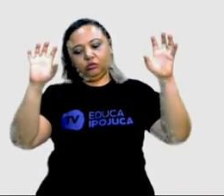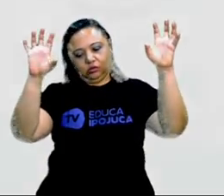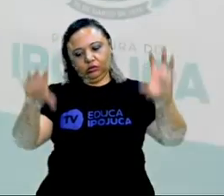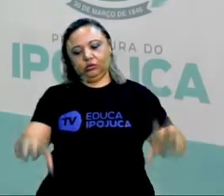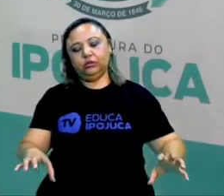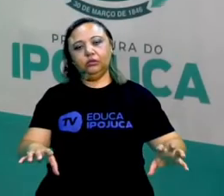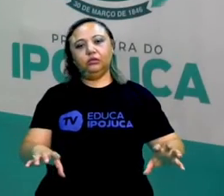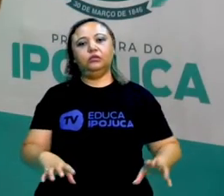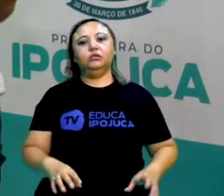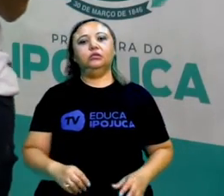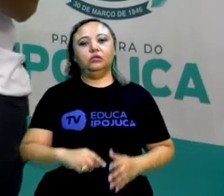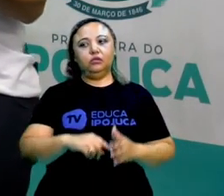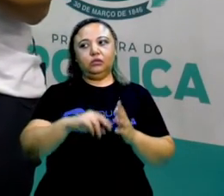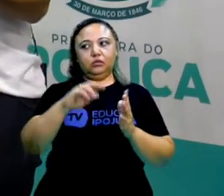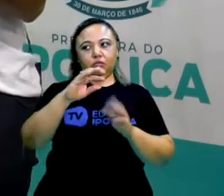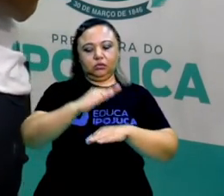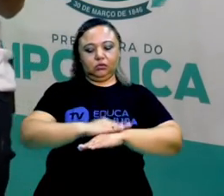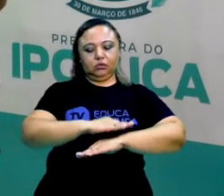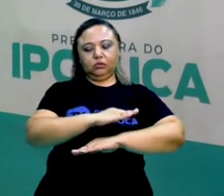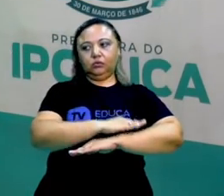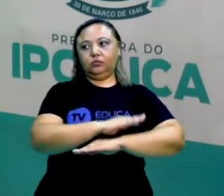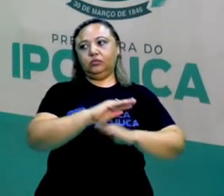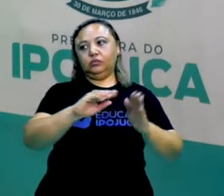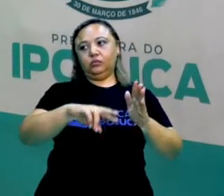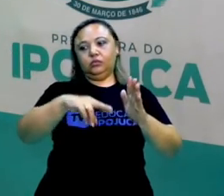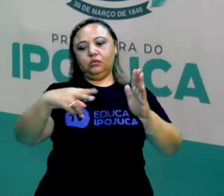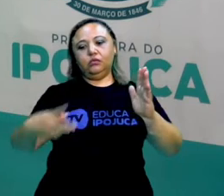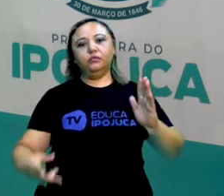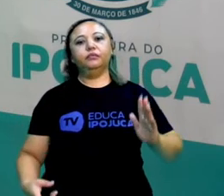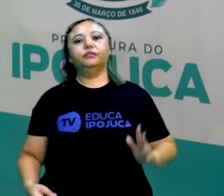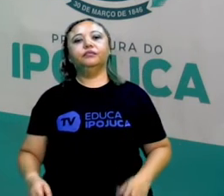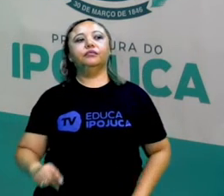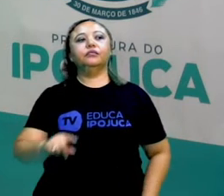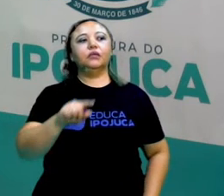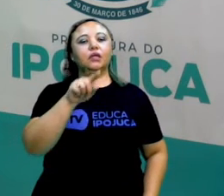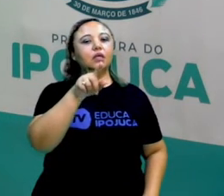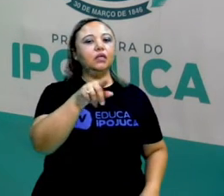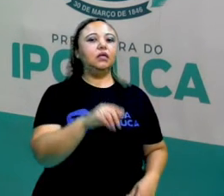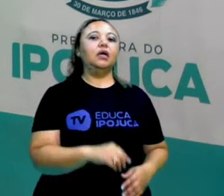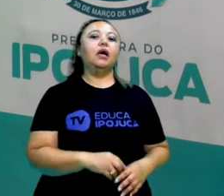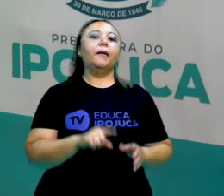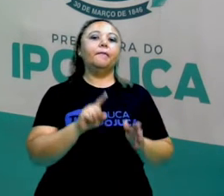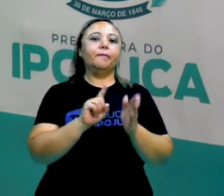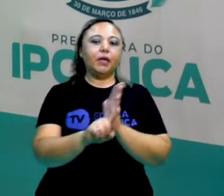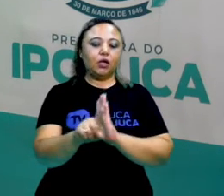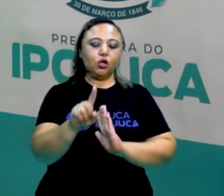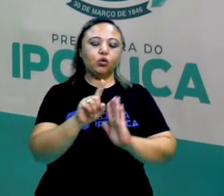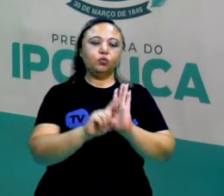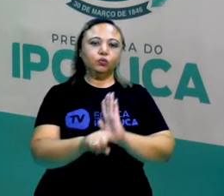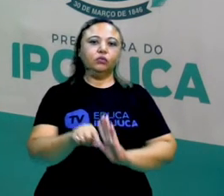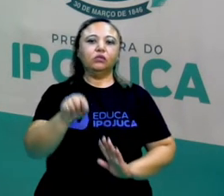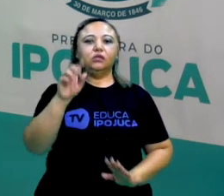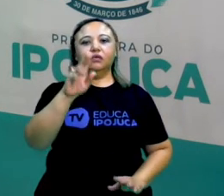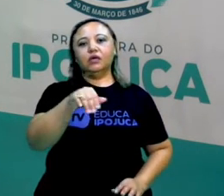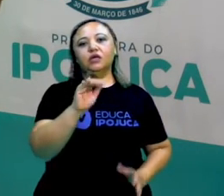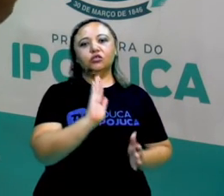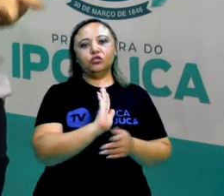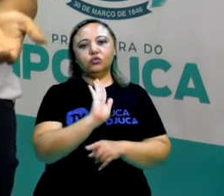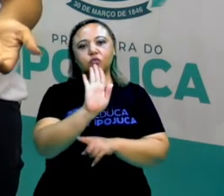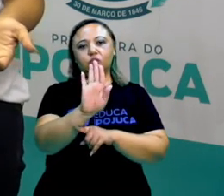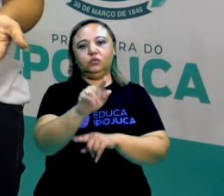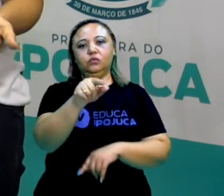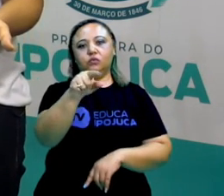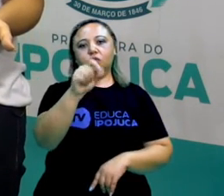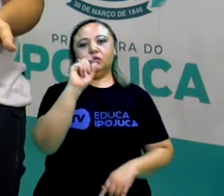Então, importante você entender que essas perguntas vão fazer você voltar no texto e lembrar e